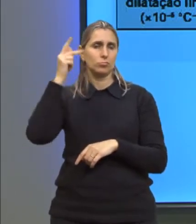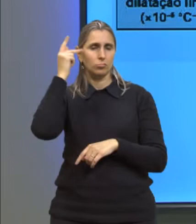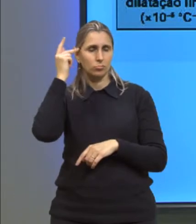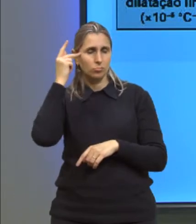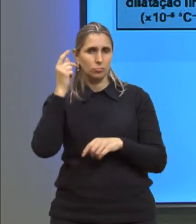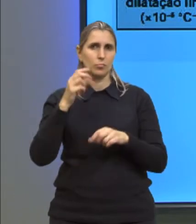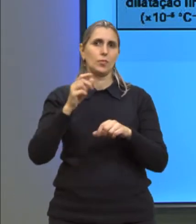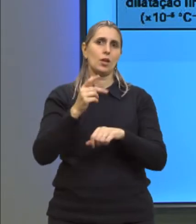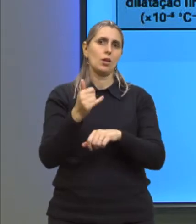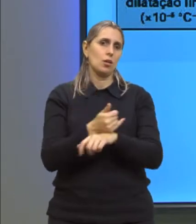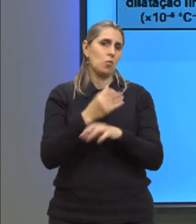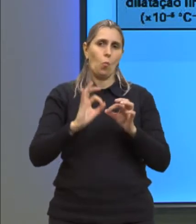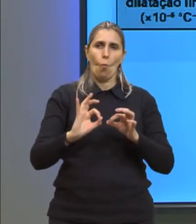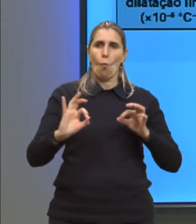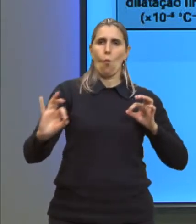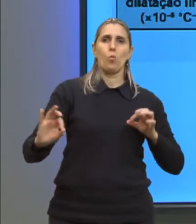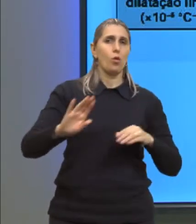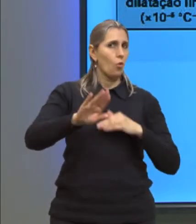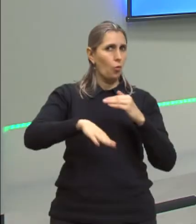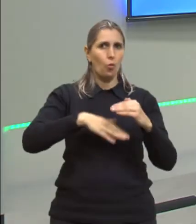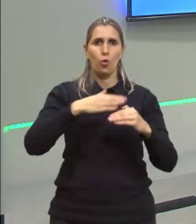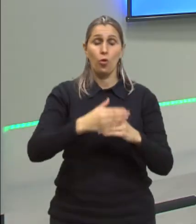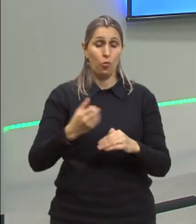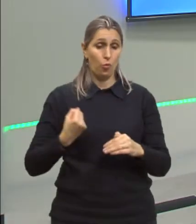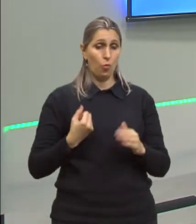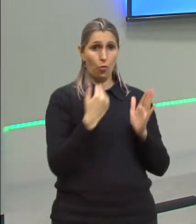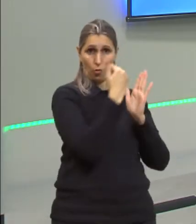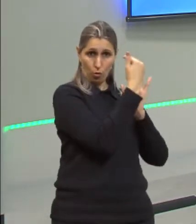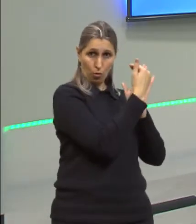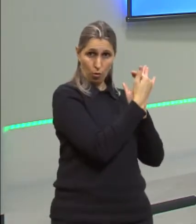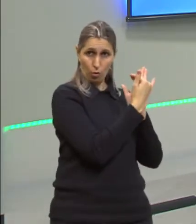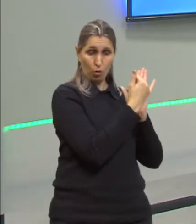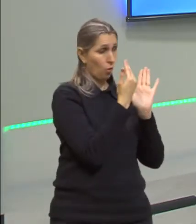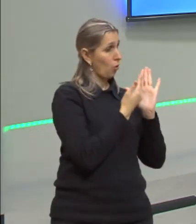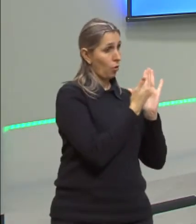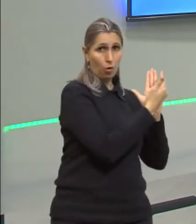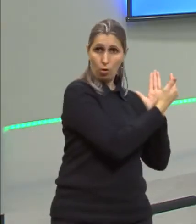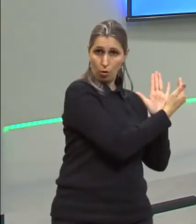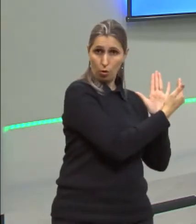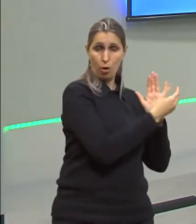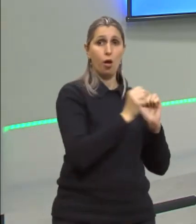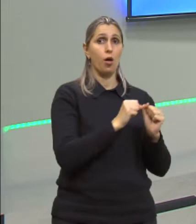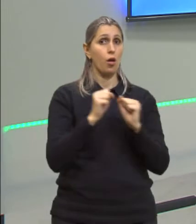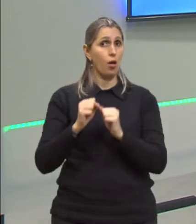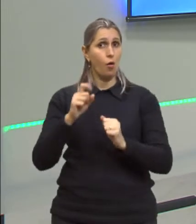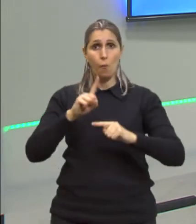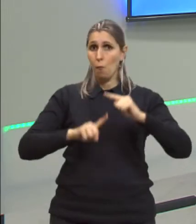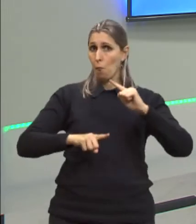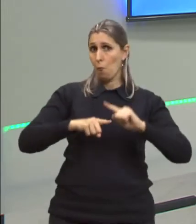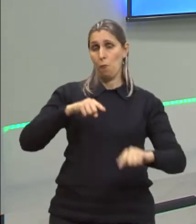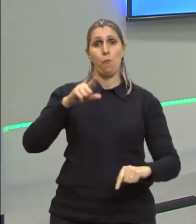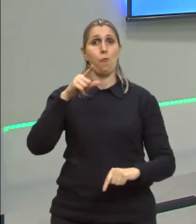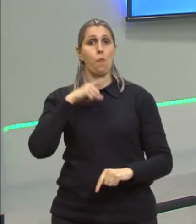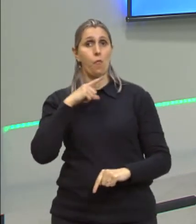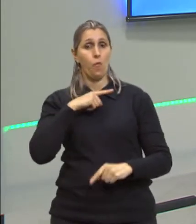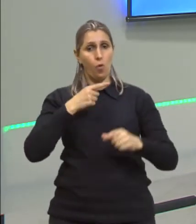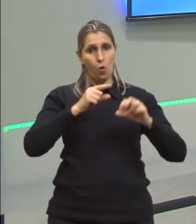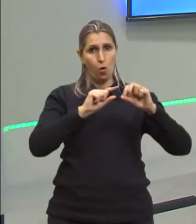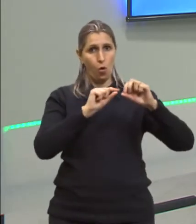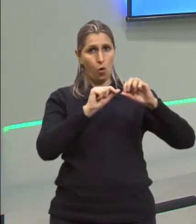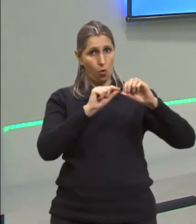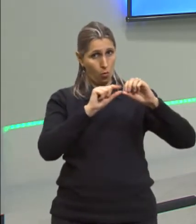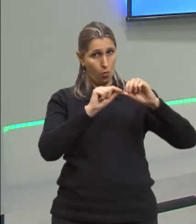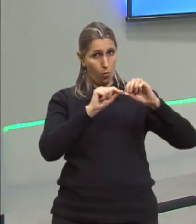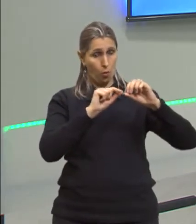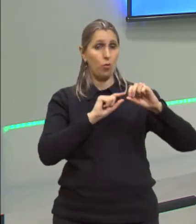Todos esses coeficientes de dilatação linear aqui, podem ser os materiais que constituíram aquele parafuso e a porca.